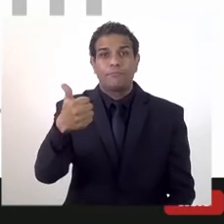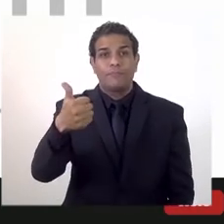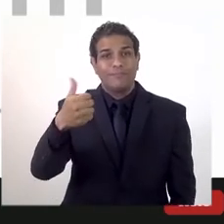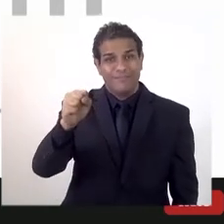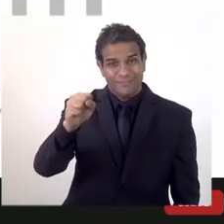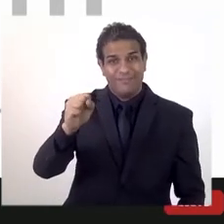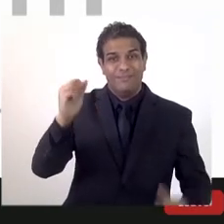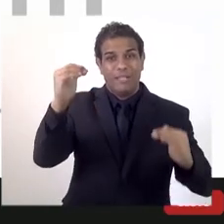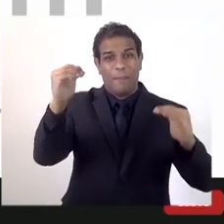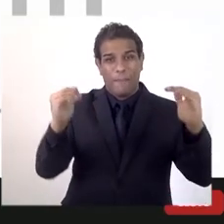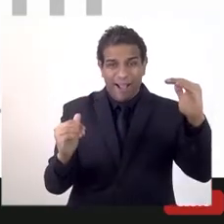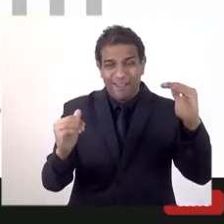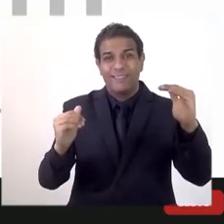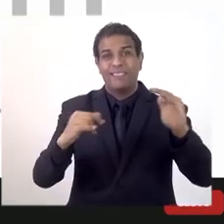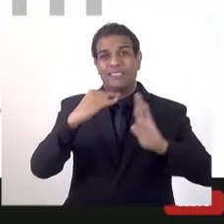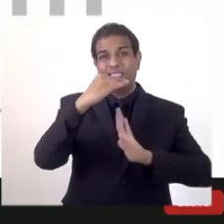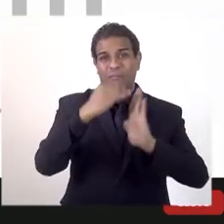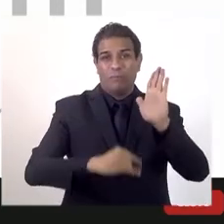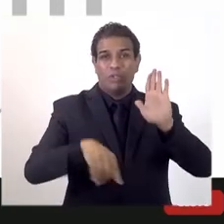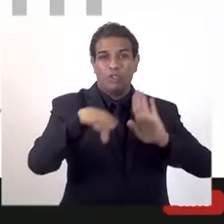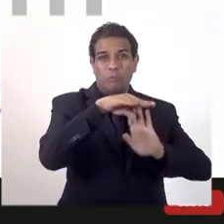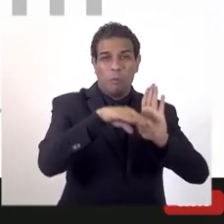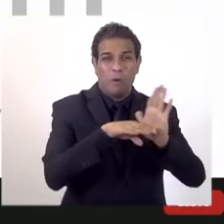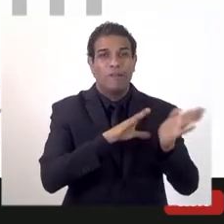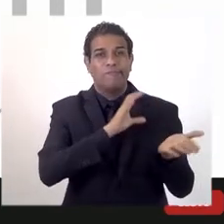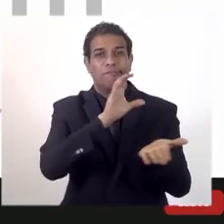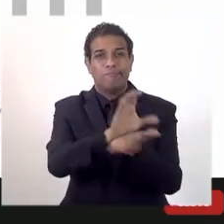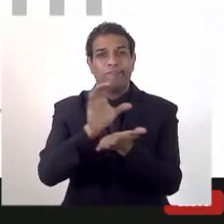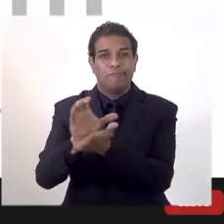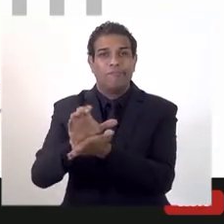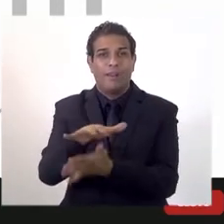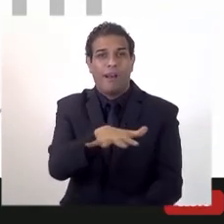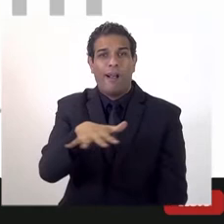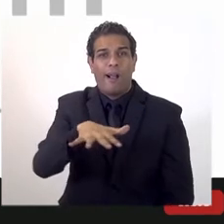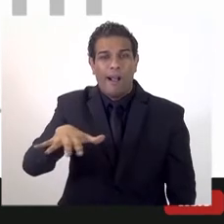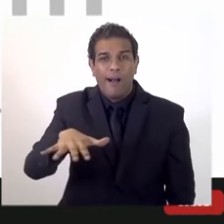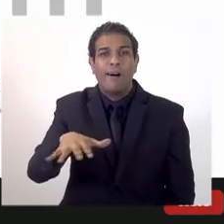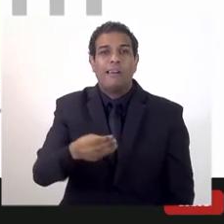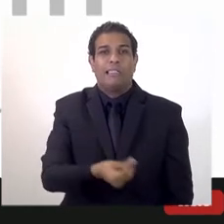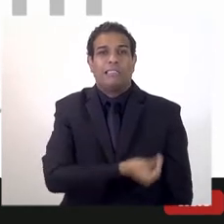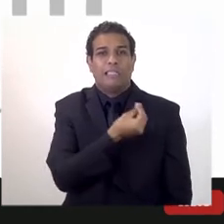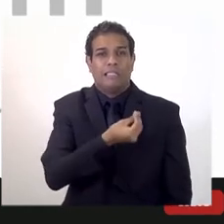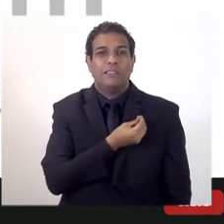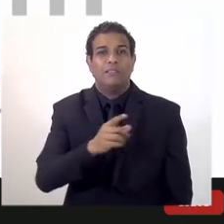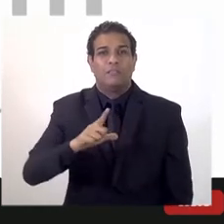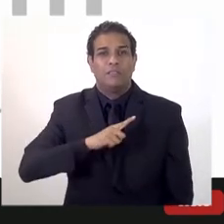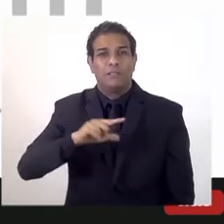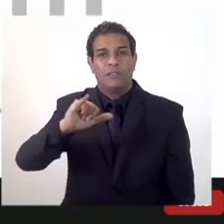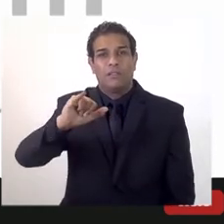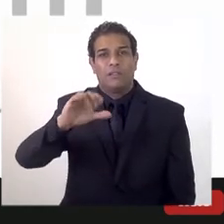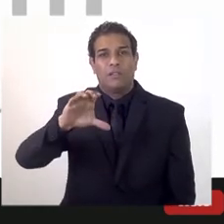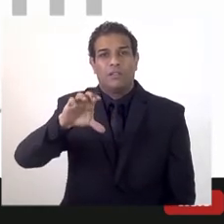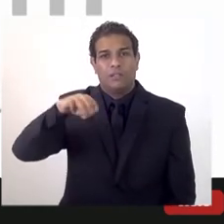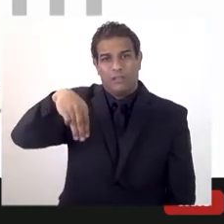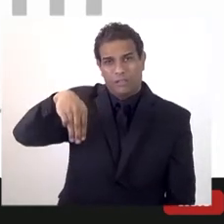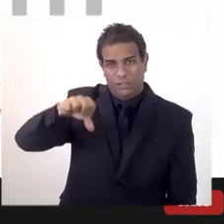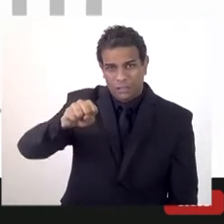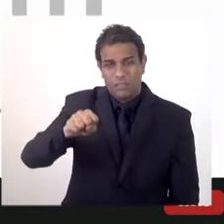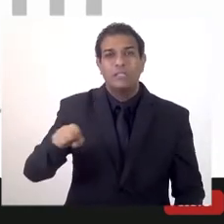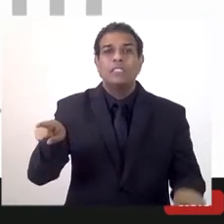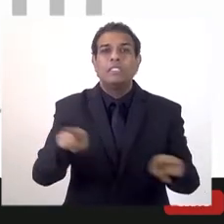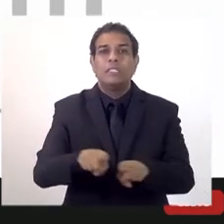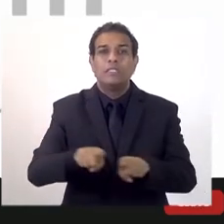em termos de receita corrente líquida, nós temos por habitante, nós temos o ICMS por habitante baixo e temos uma